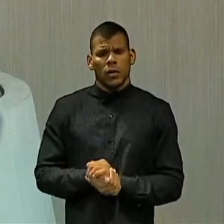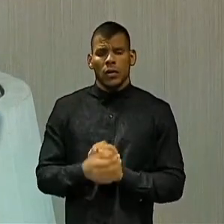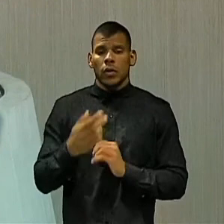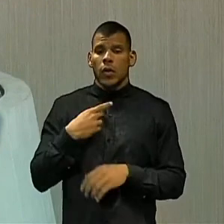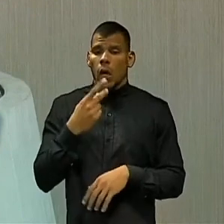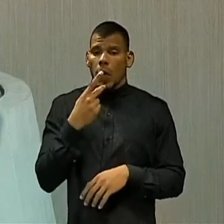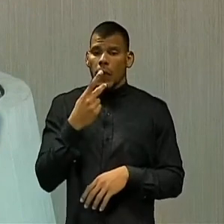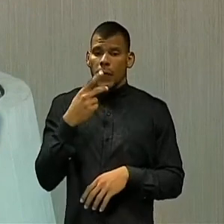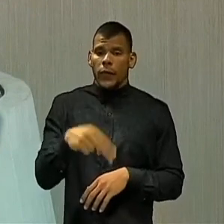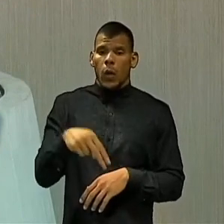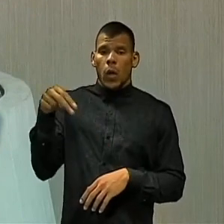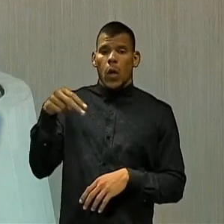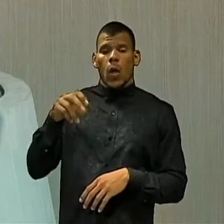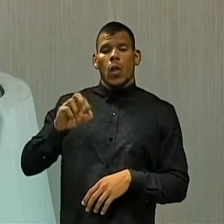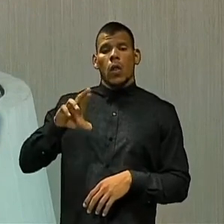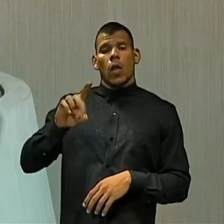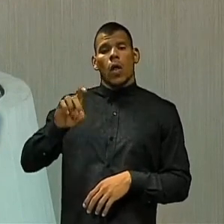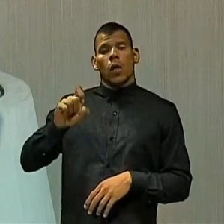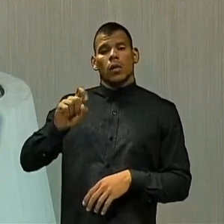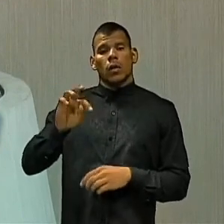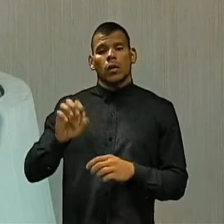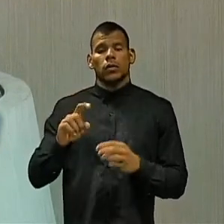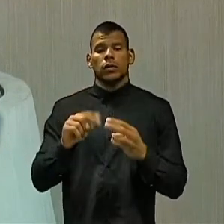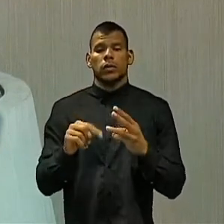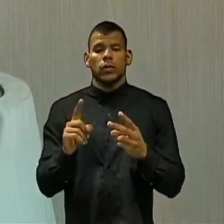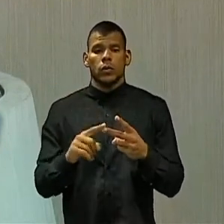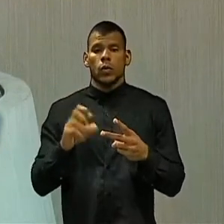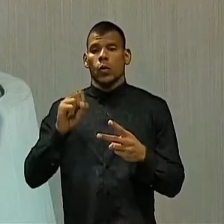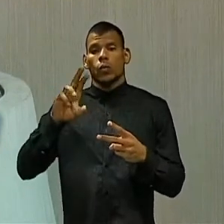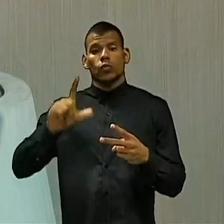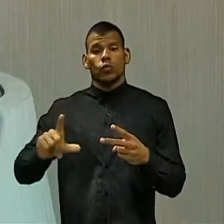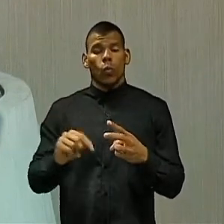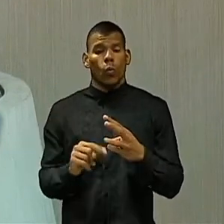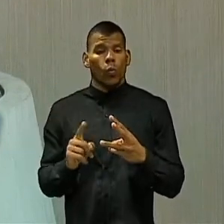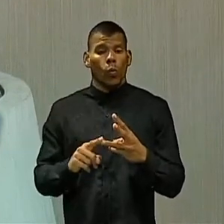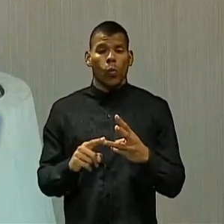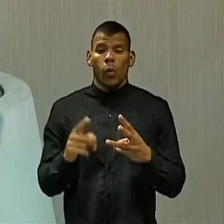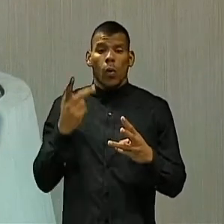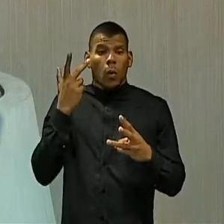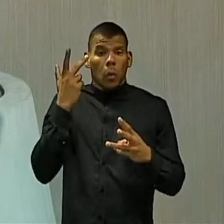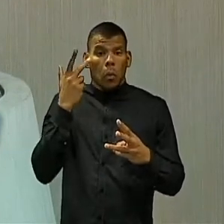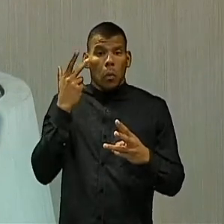aqui o Nordeste, mas no Centro-Oeste, no Sul, isso é normal. mas não, decimos. queimens. queimens. Obrigado.